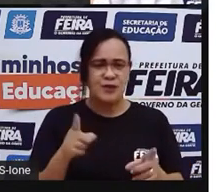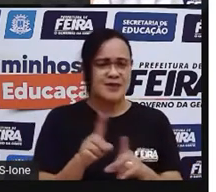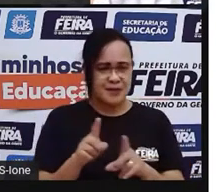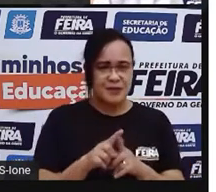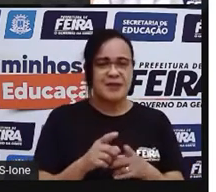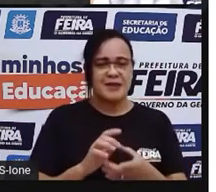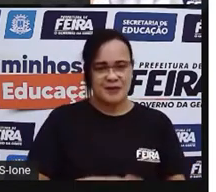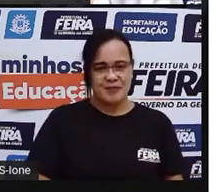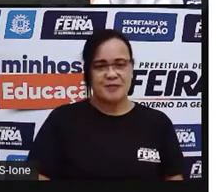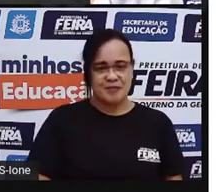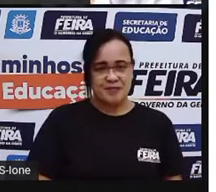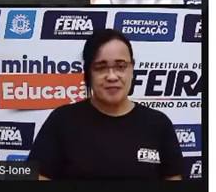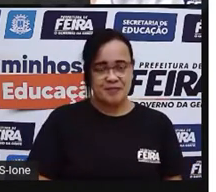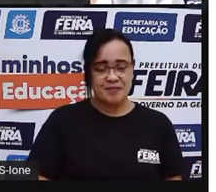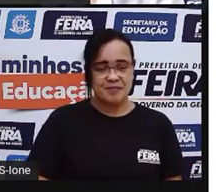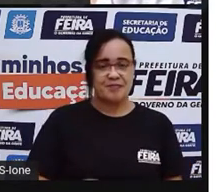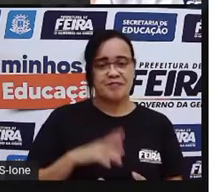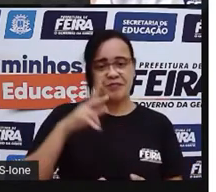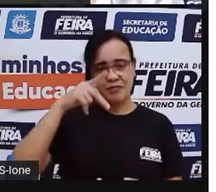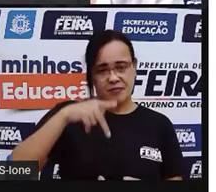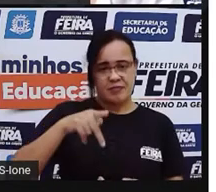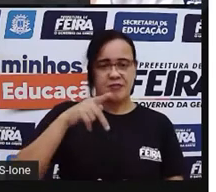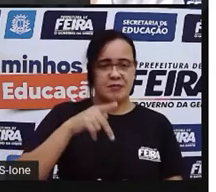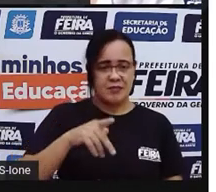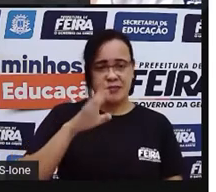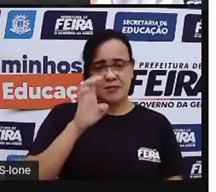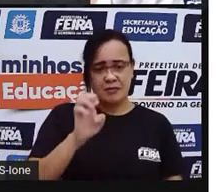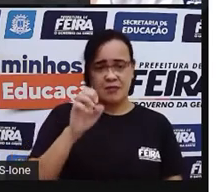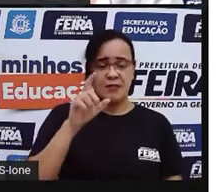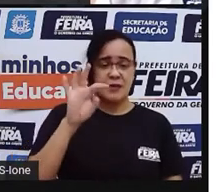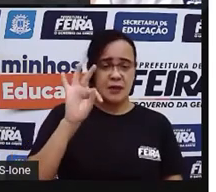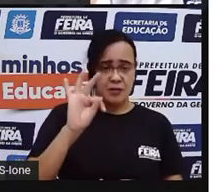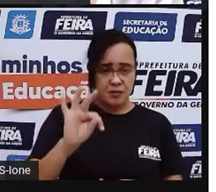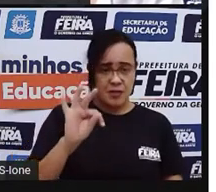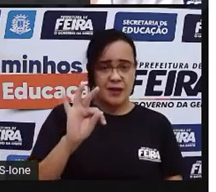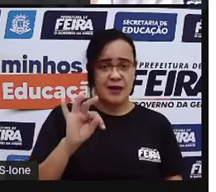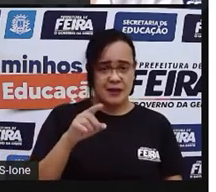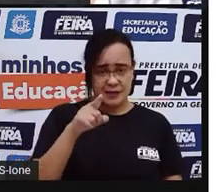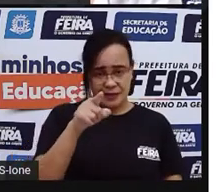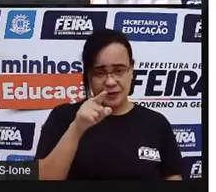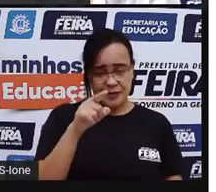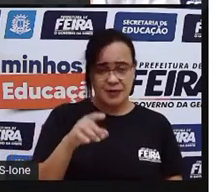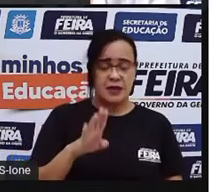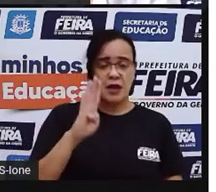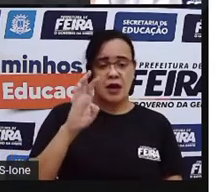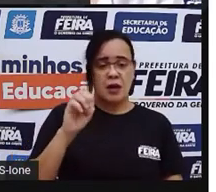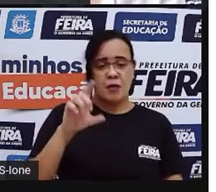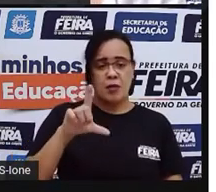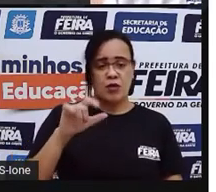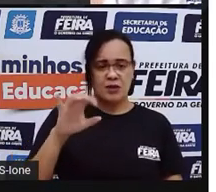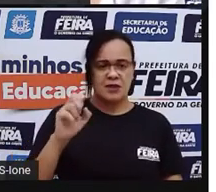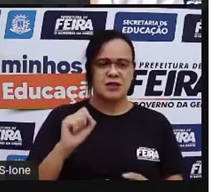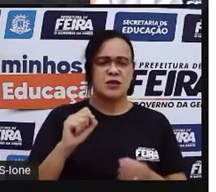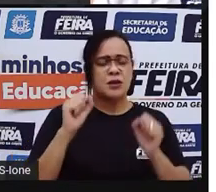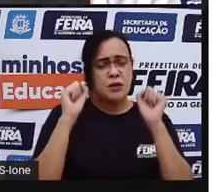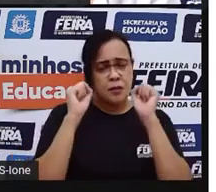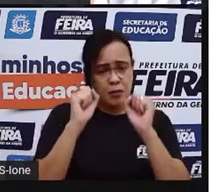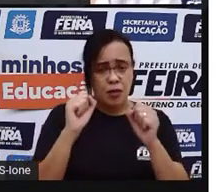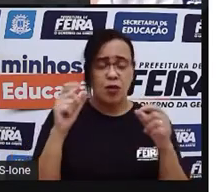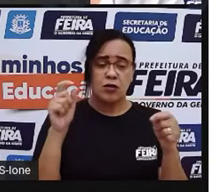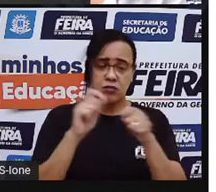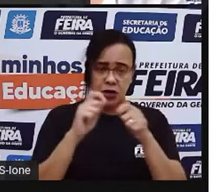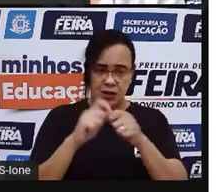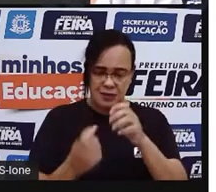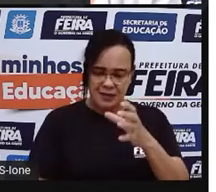E tem o pet boliche, né? Aqui a própria colocou o boliche de verdade, mas vocês podem fazer com garrafas pet. Pode pegar aquelas